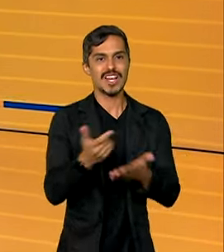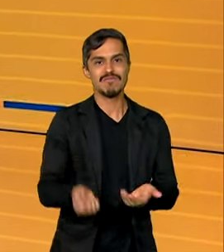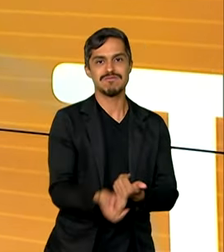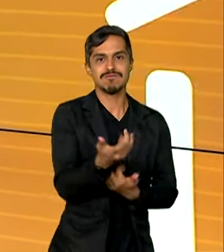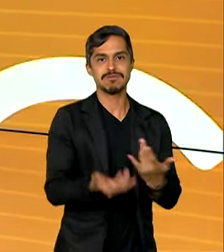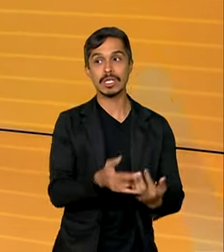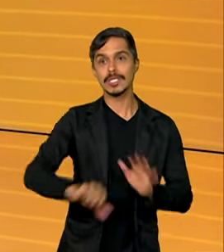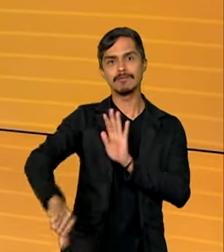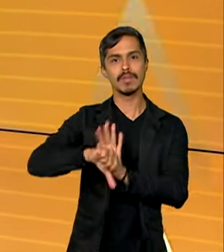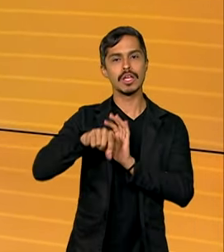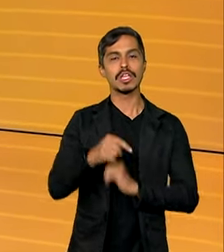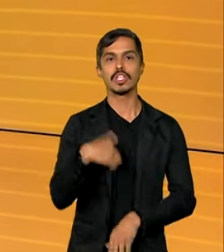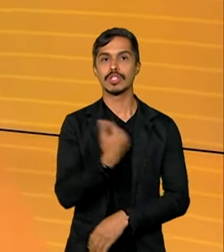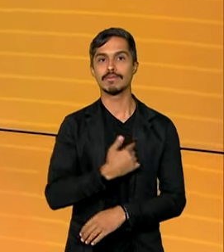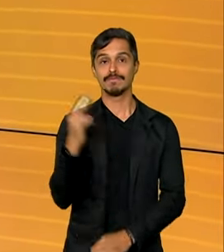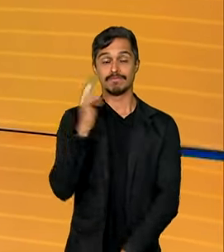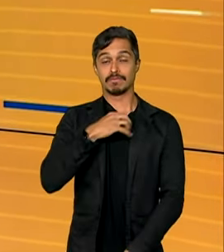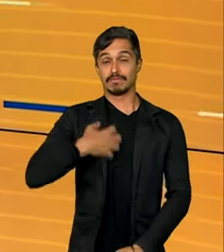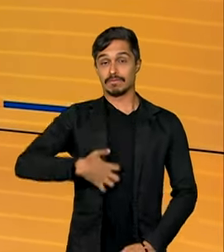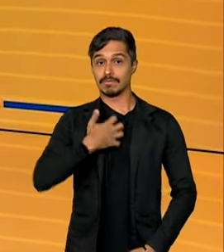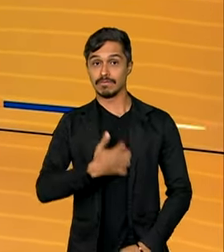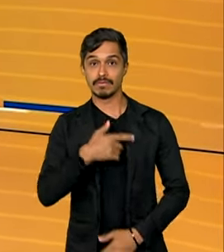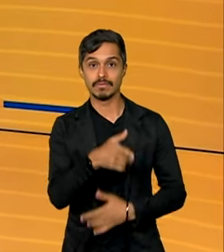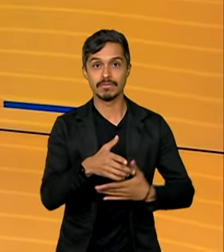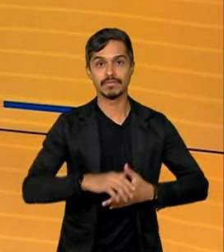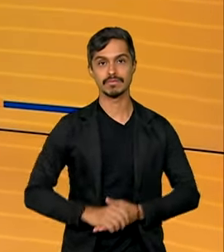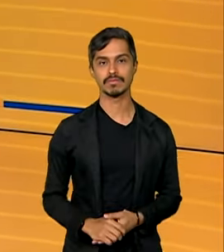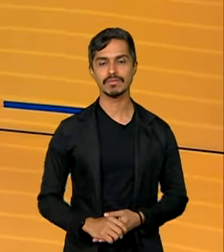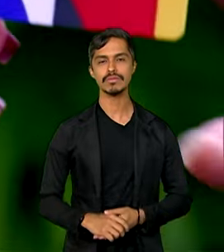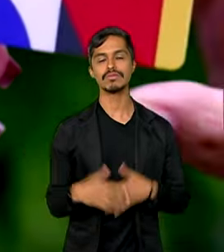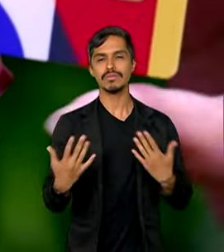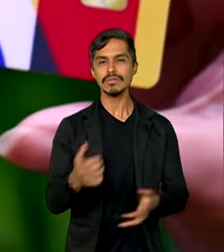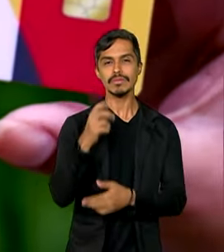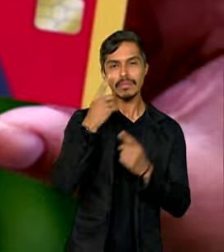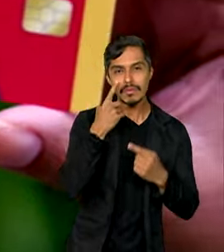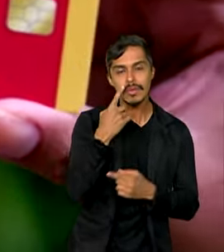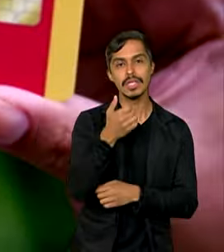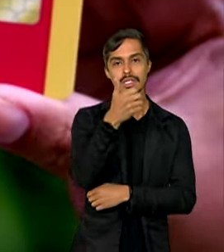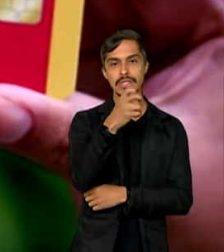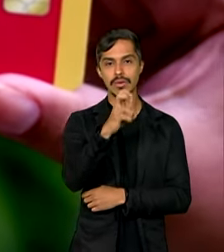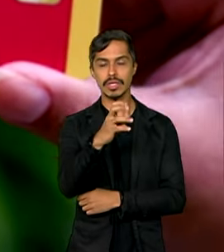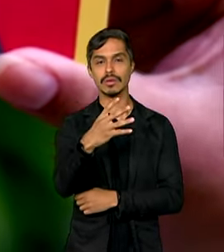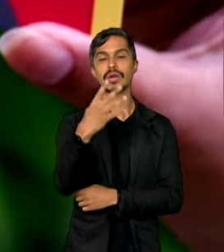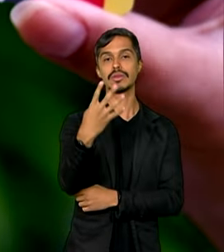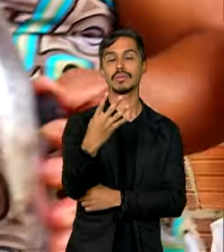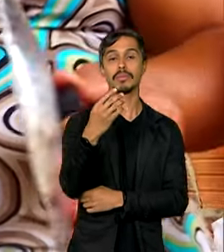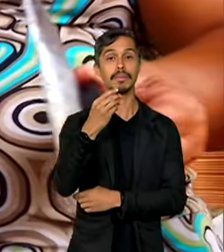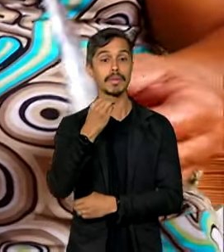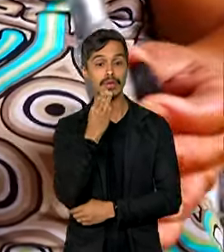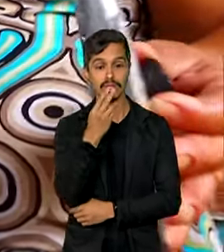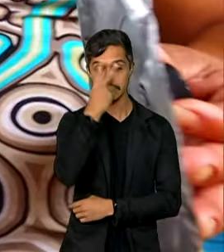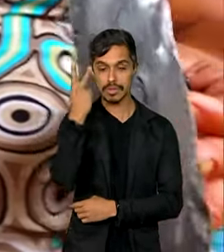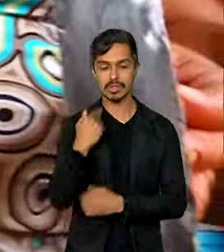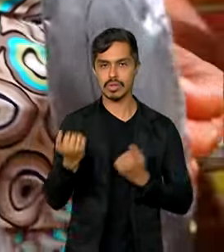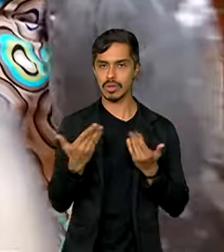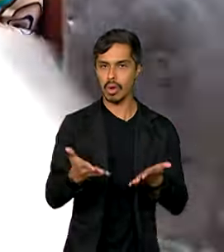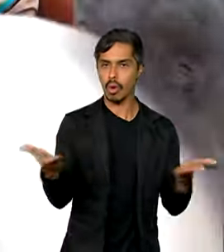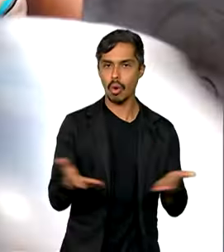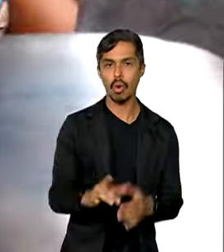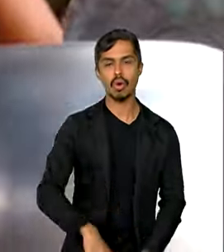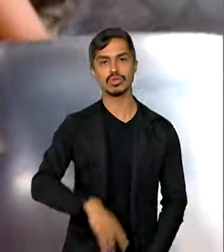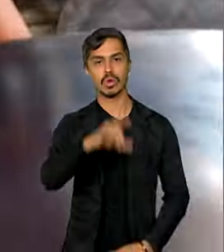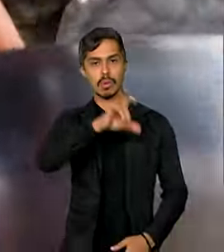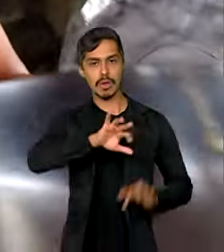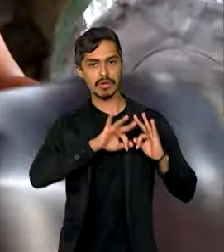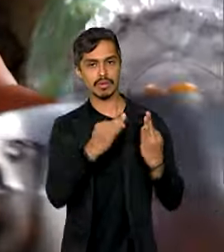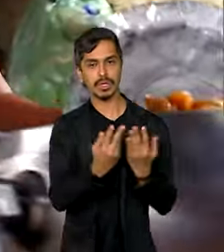terrorismo climático. E veja também, mais de 54 milhões de pessoas começam a receber hoje o Bolsa Família de